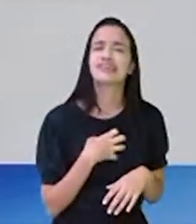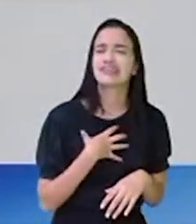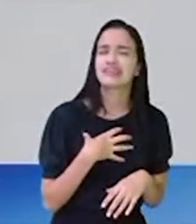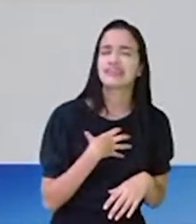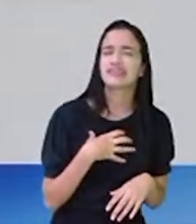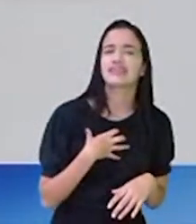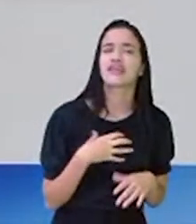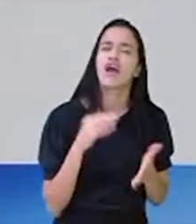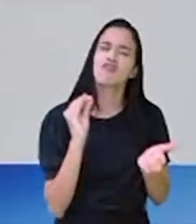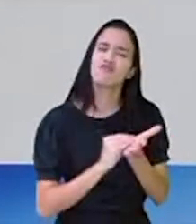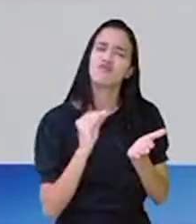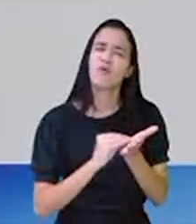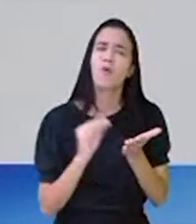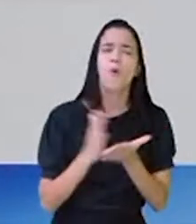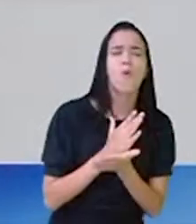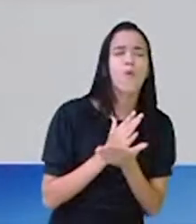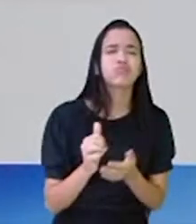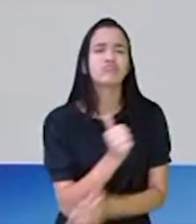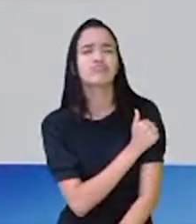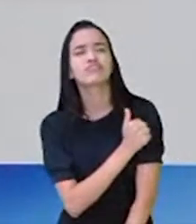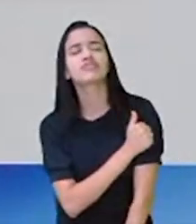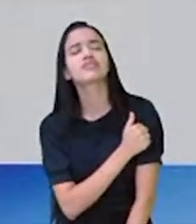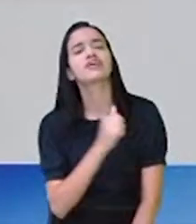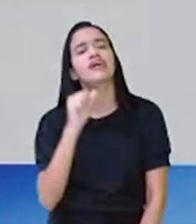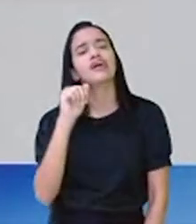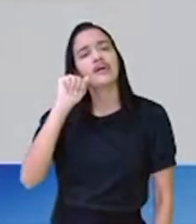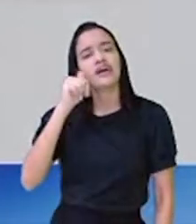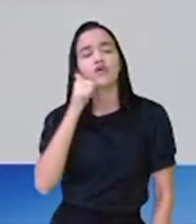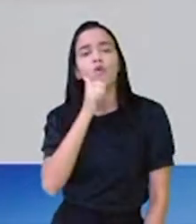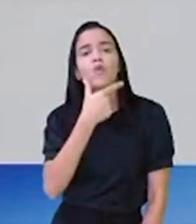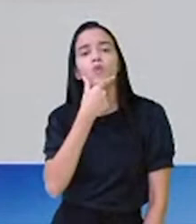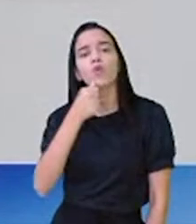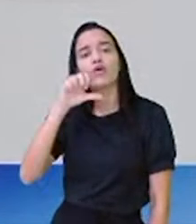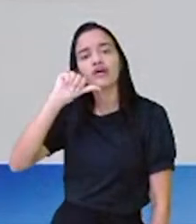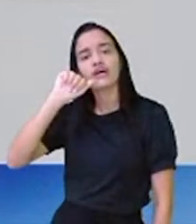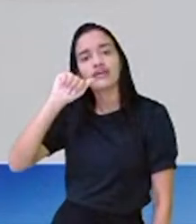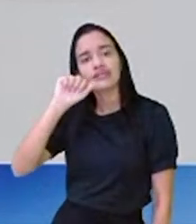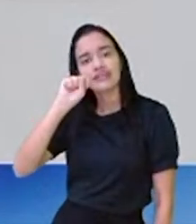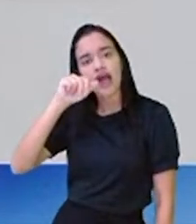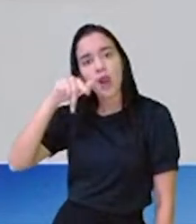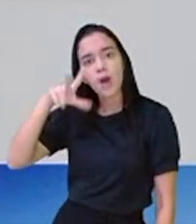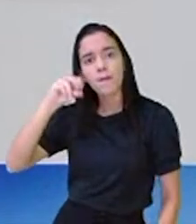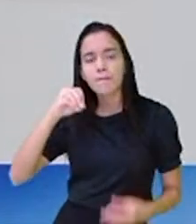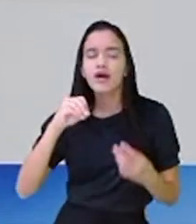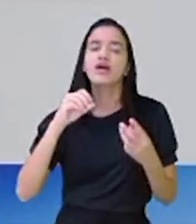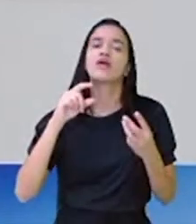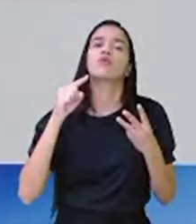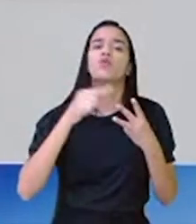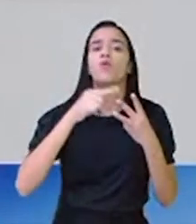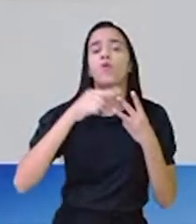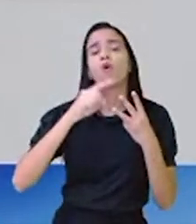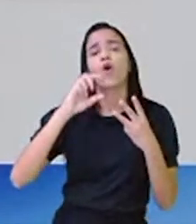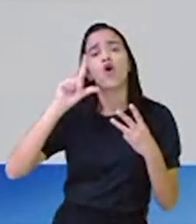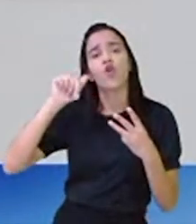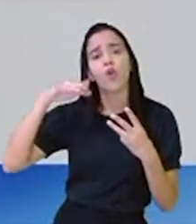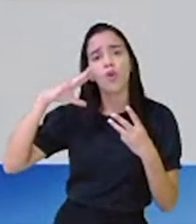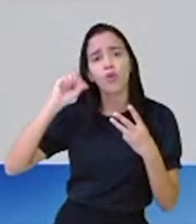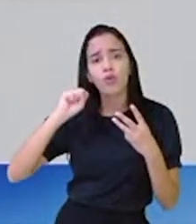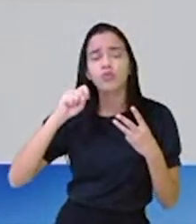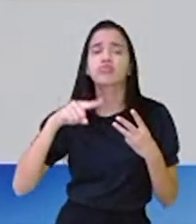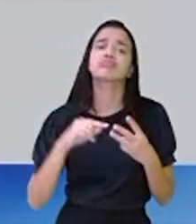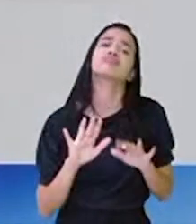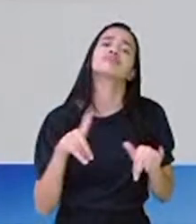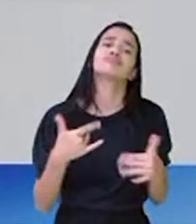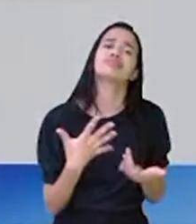estudantes que estão sempre conosco. O Salomão, o Aquiles, o Lucas, não estavam aqui com a